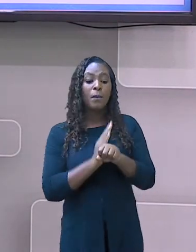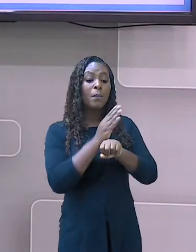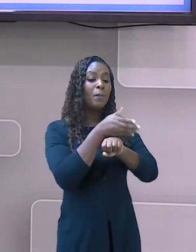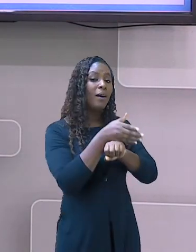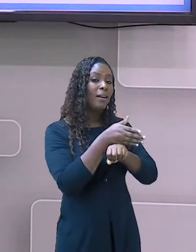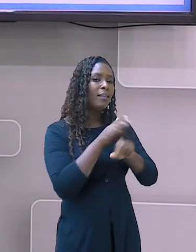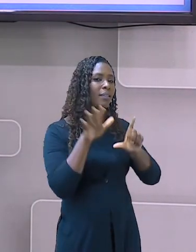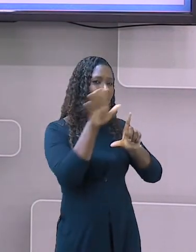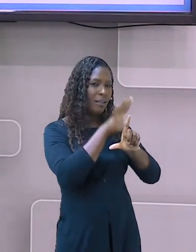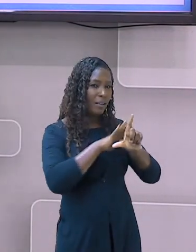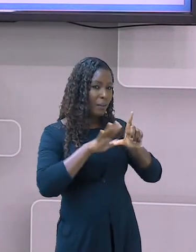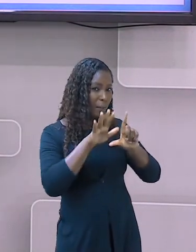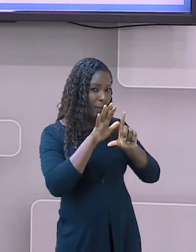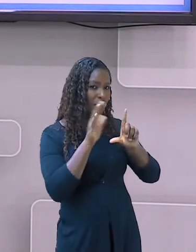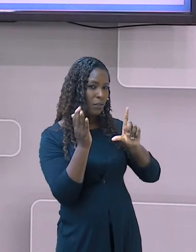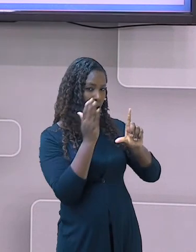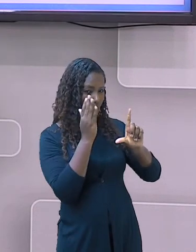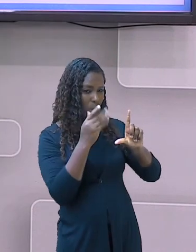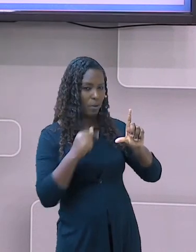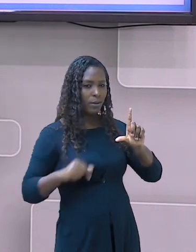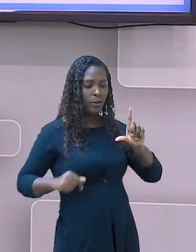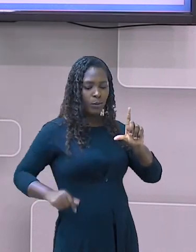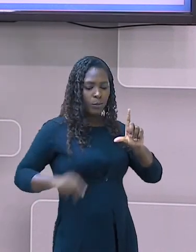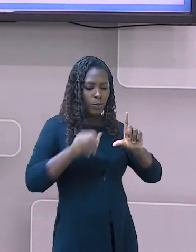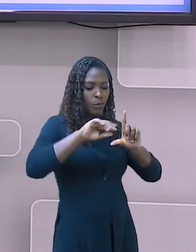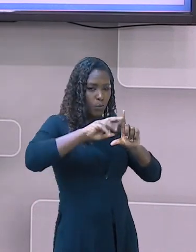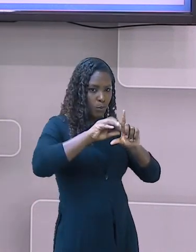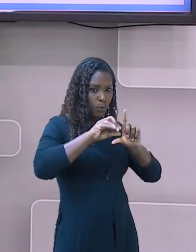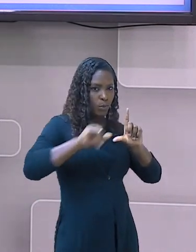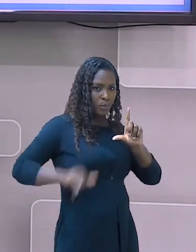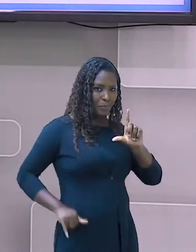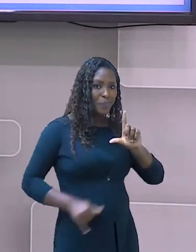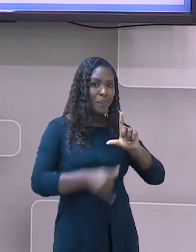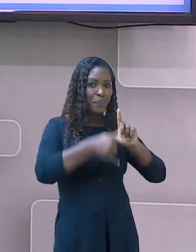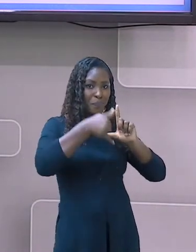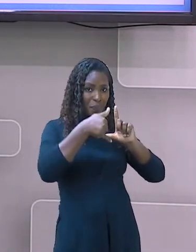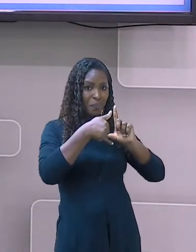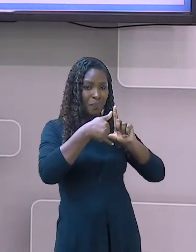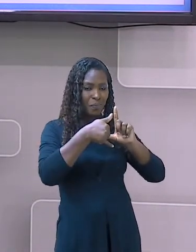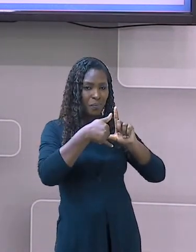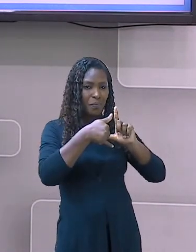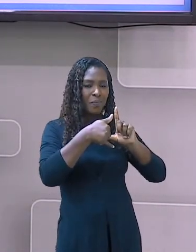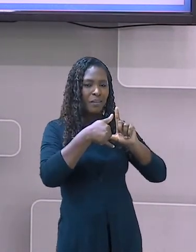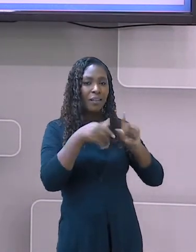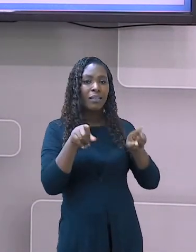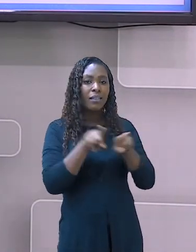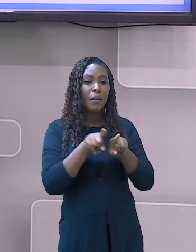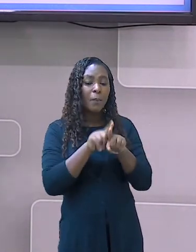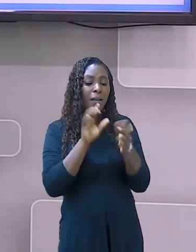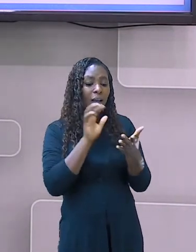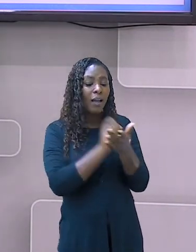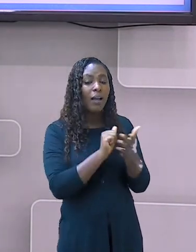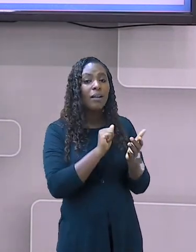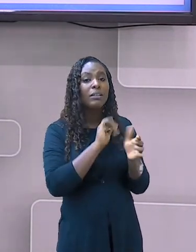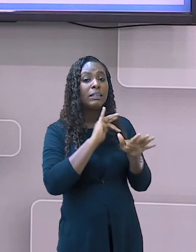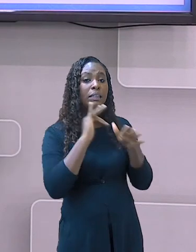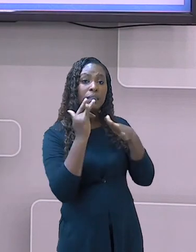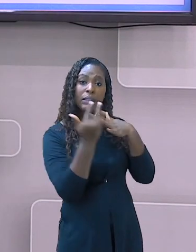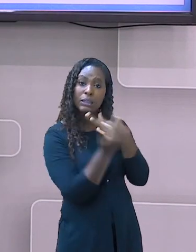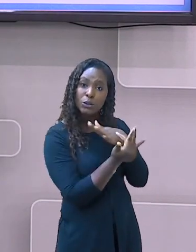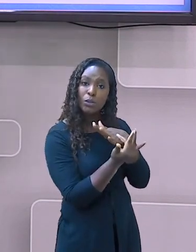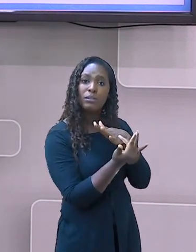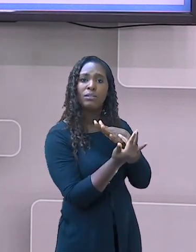SMEDGV, aponte a câmera do seu celular na imagem que aparece no canto da tela. Acesse nossas redes